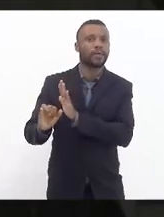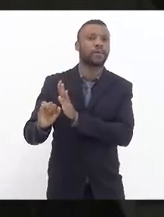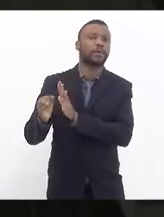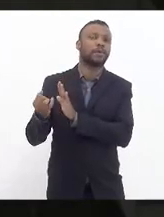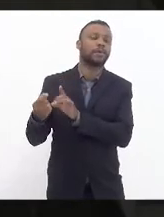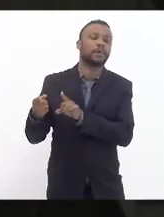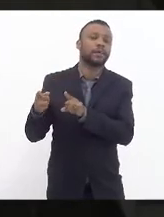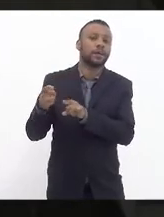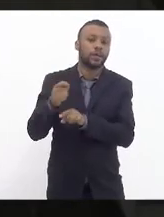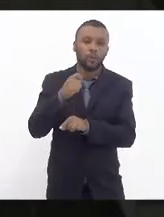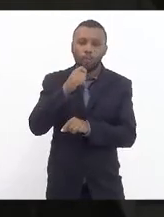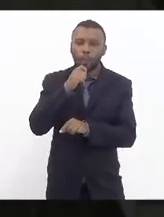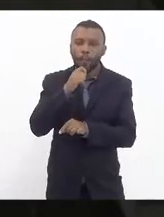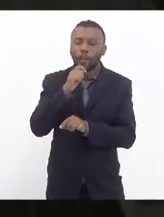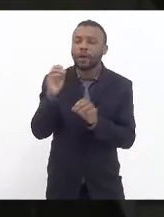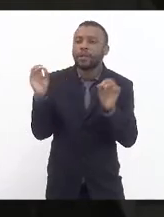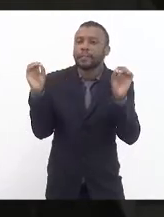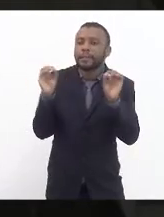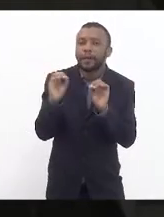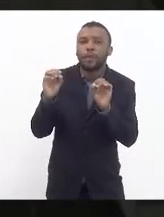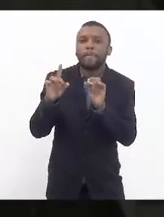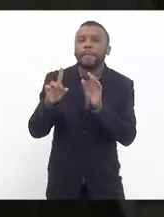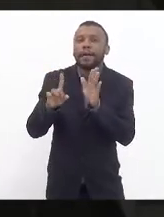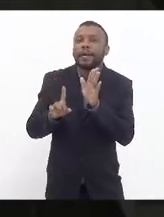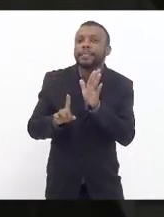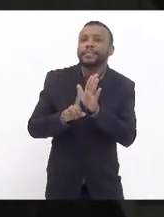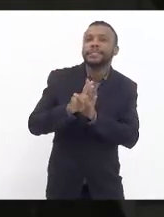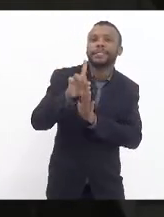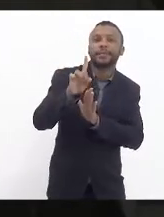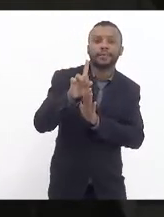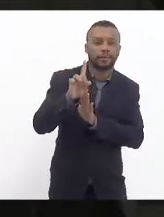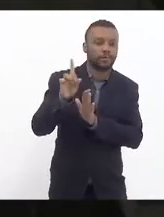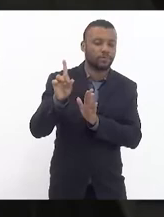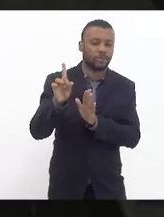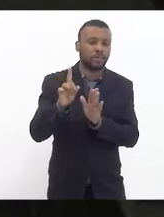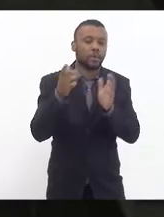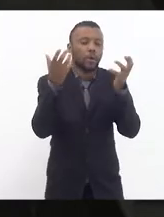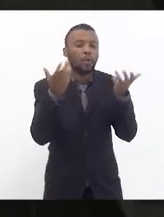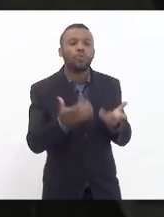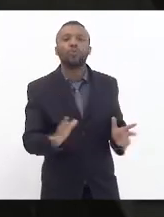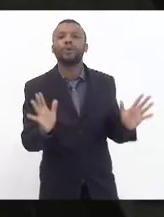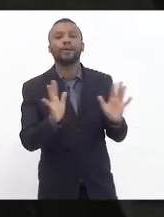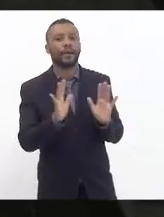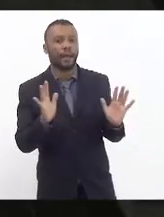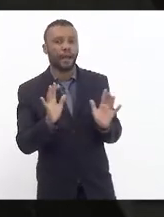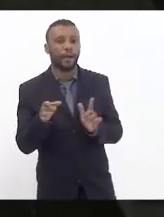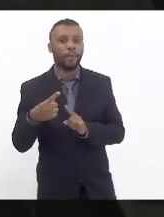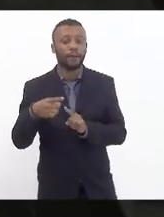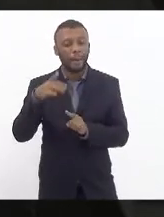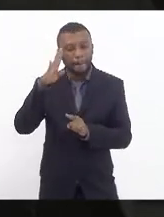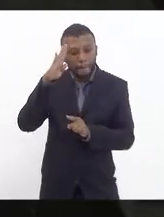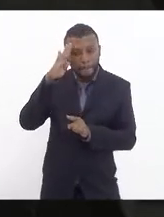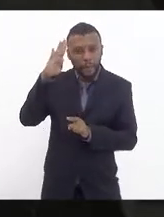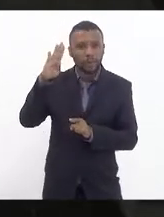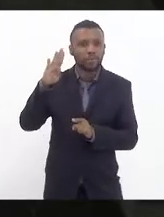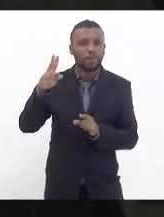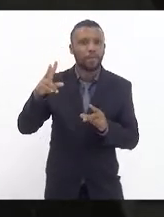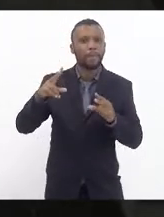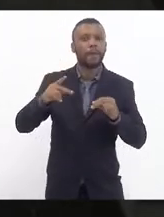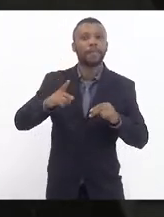indicação, nem quero ter. porque o que eu mais prezo é a minha